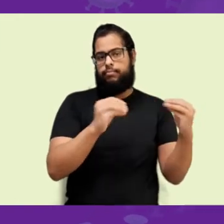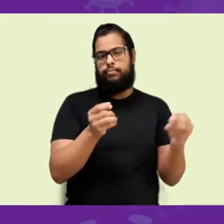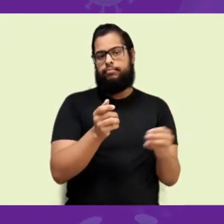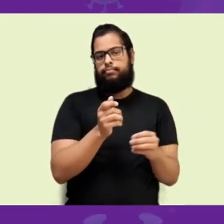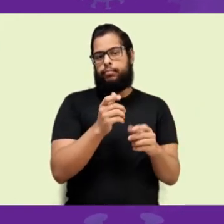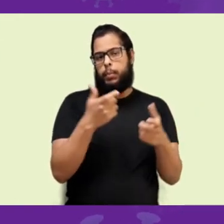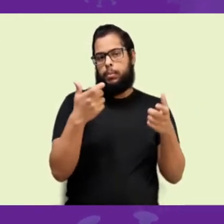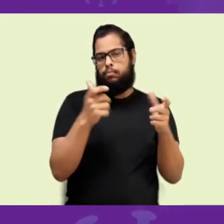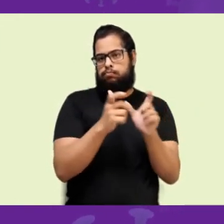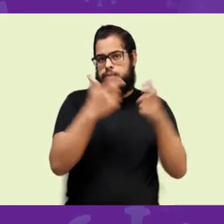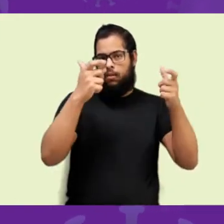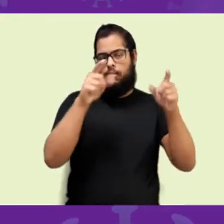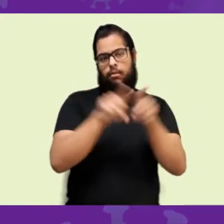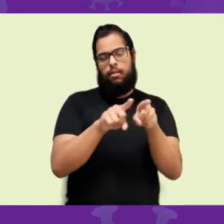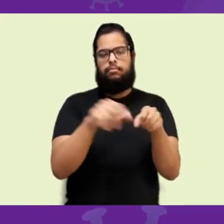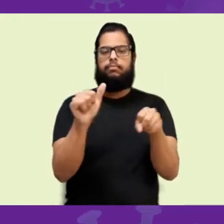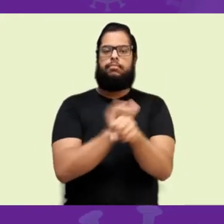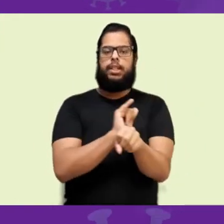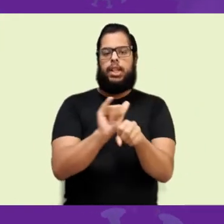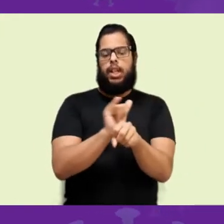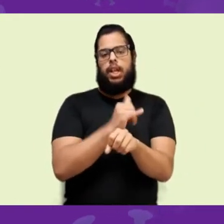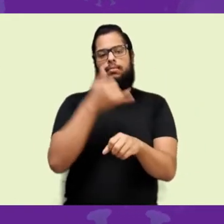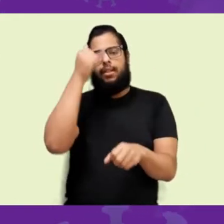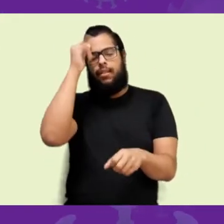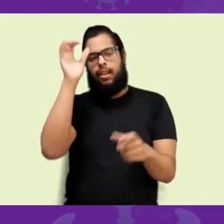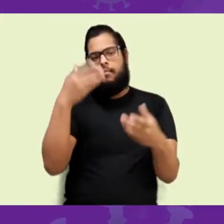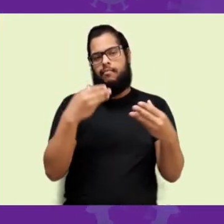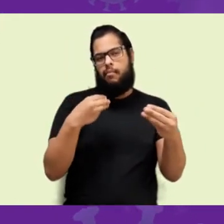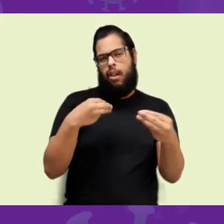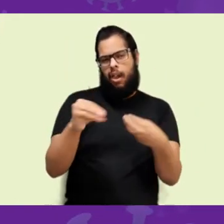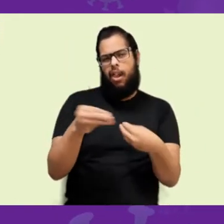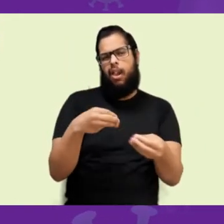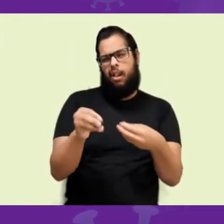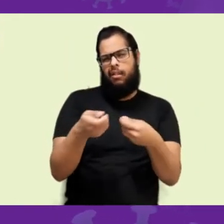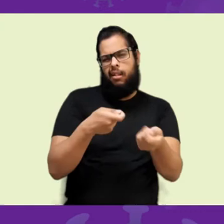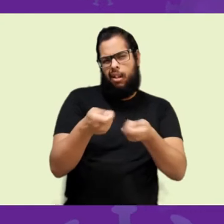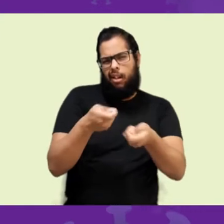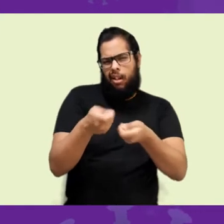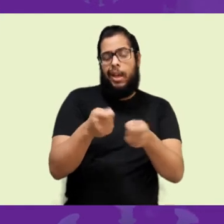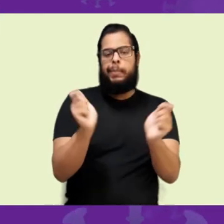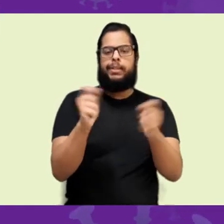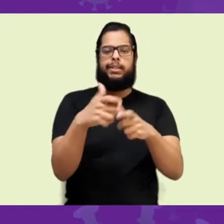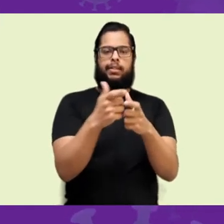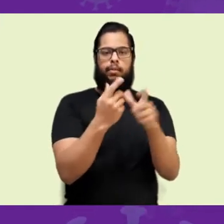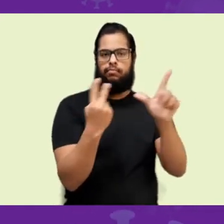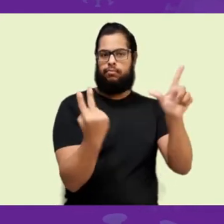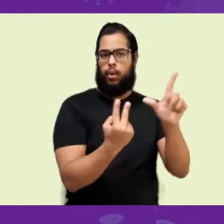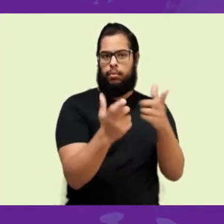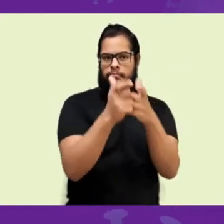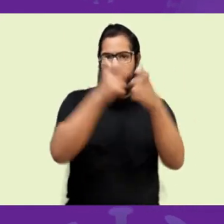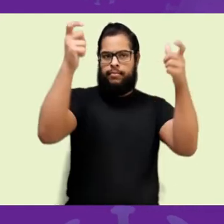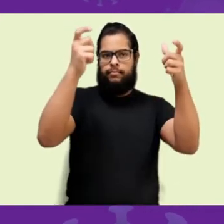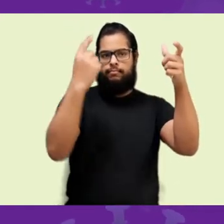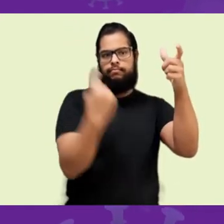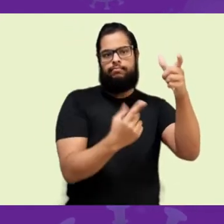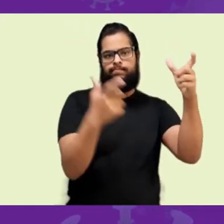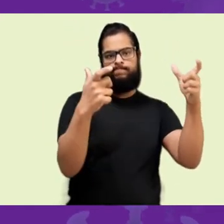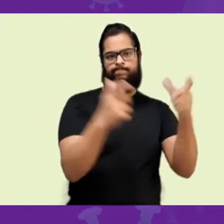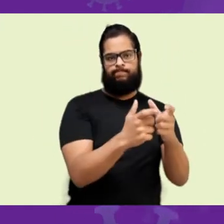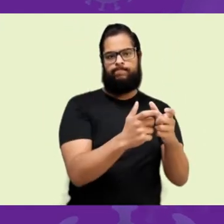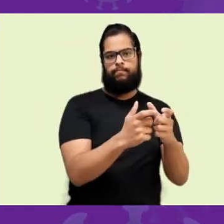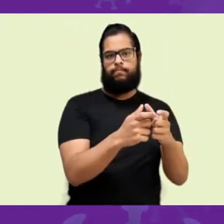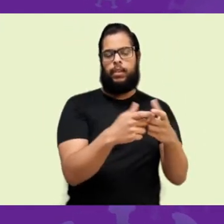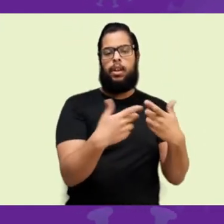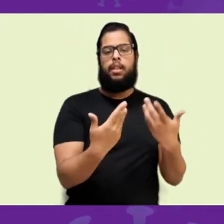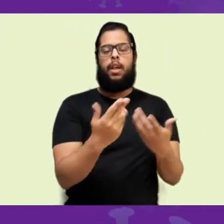pode ser que a segunda onda seja maior do que a primeira. Então, o a gente chama de ondas são esses picos de aumento do número de casos